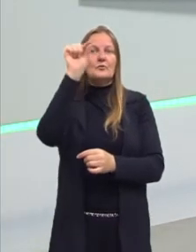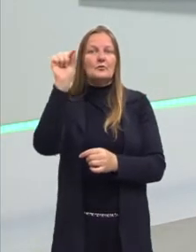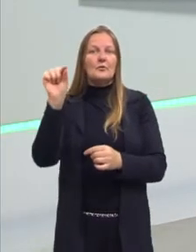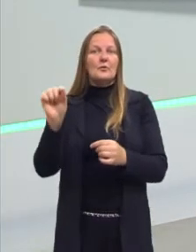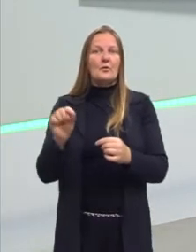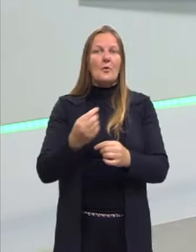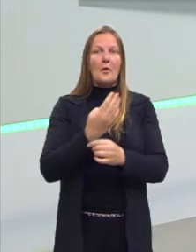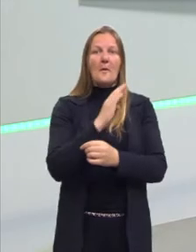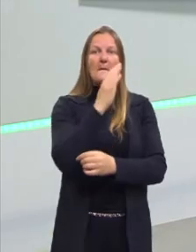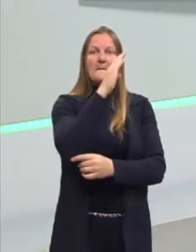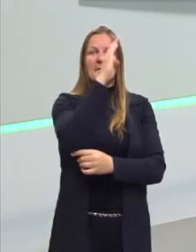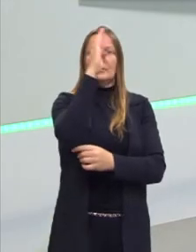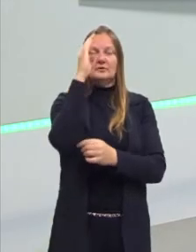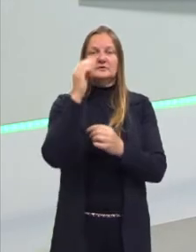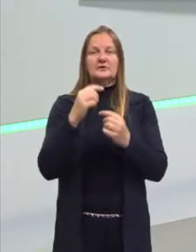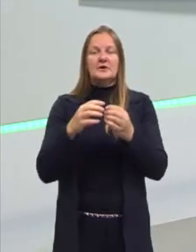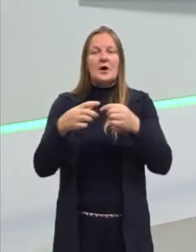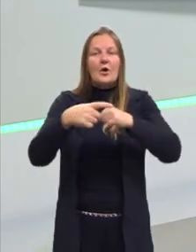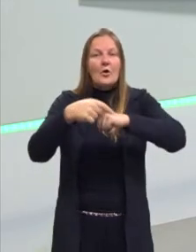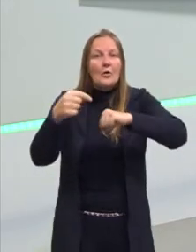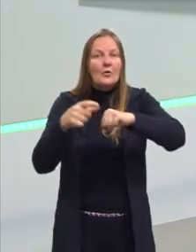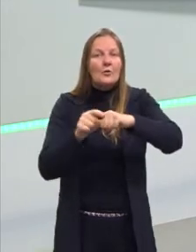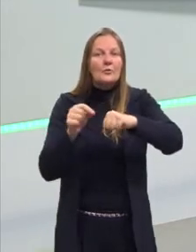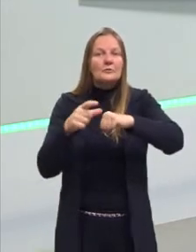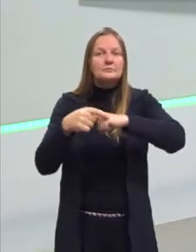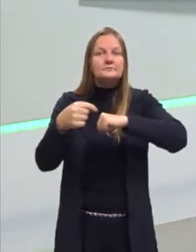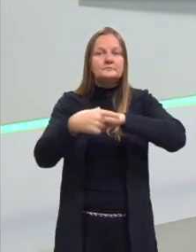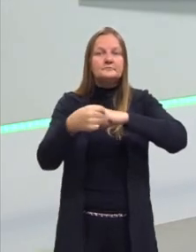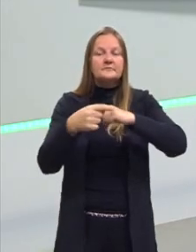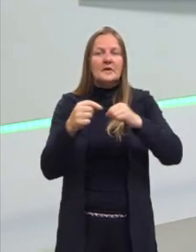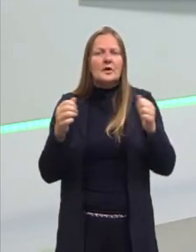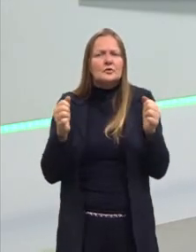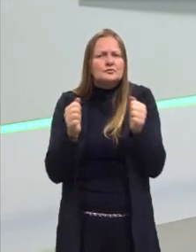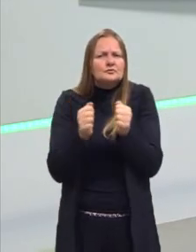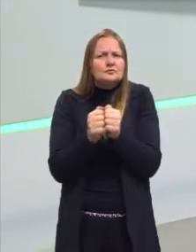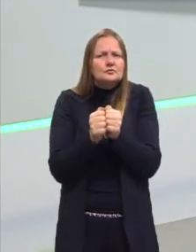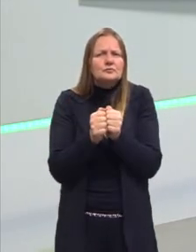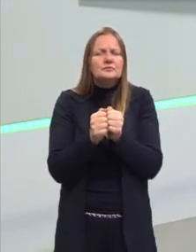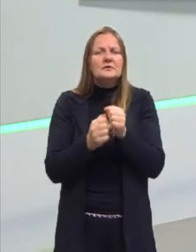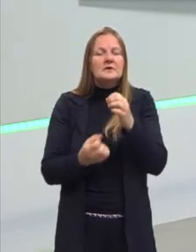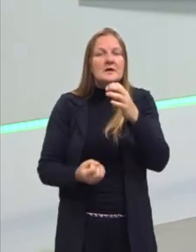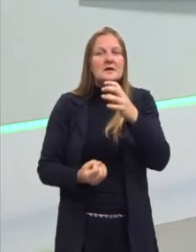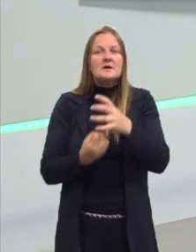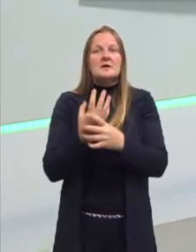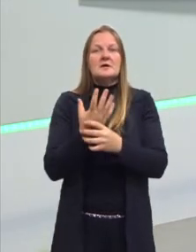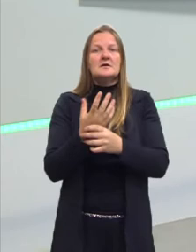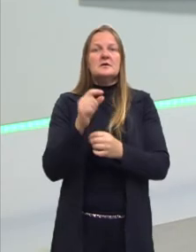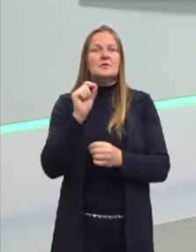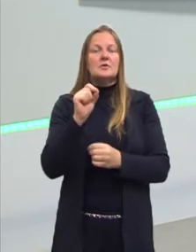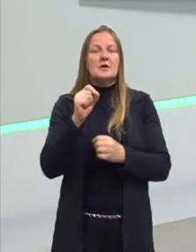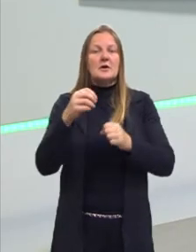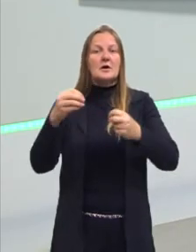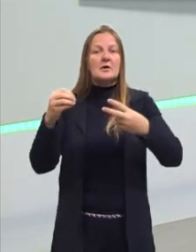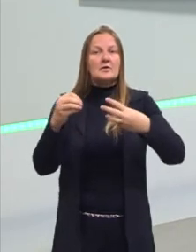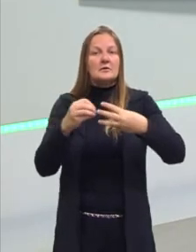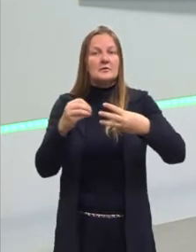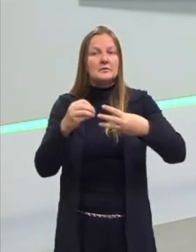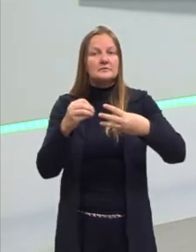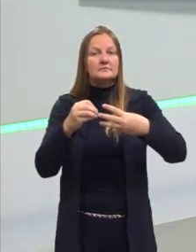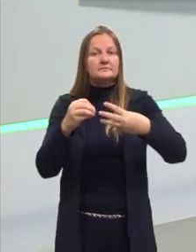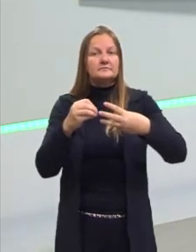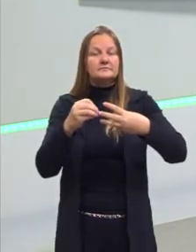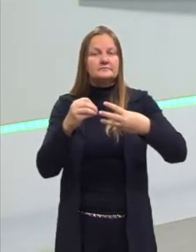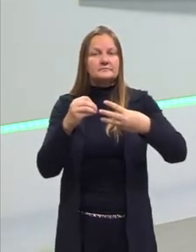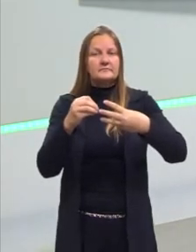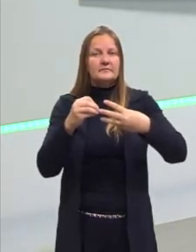Então, as organelas, elas unidas, elas vão formar, então, uma célula. As células, então,